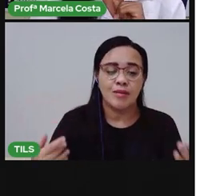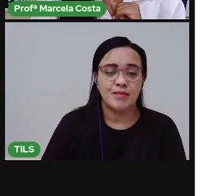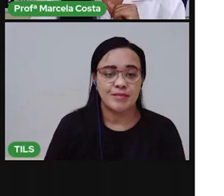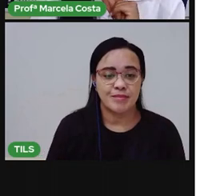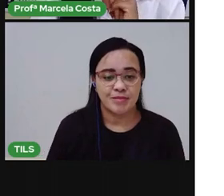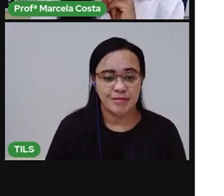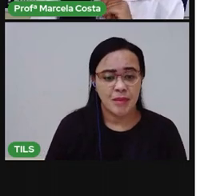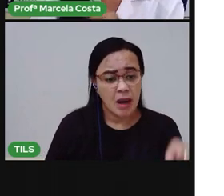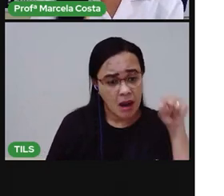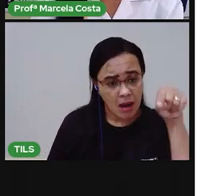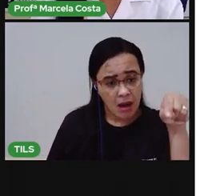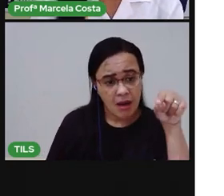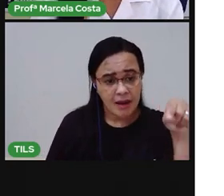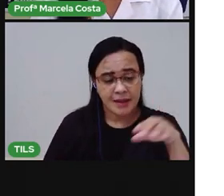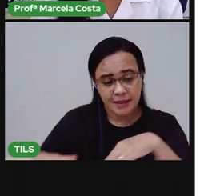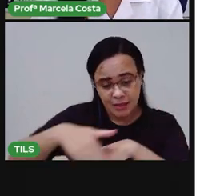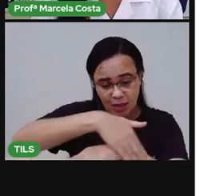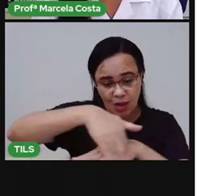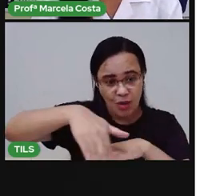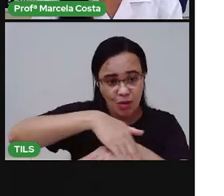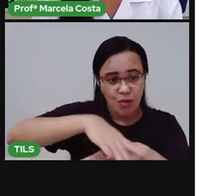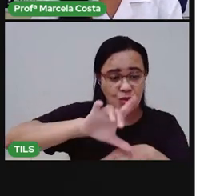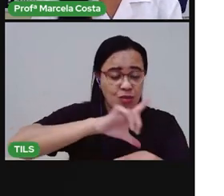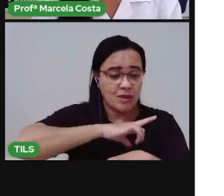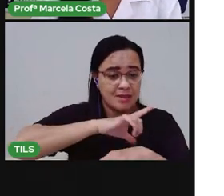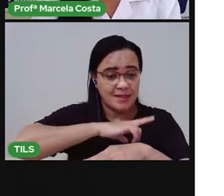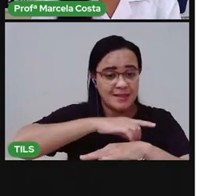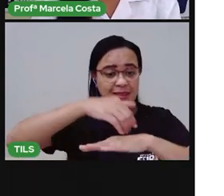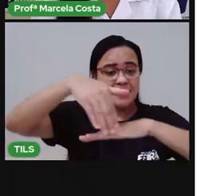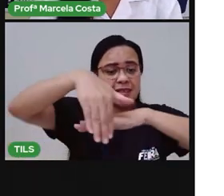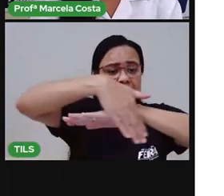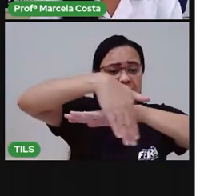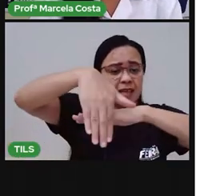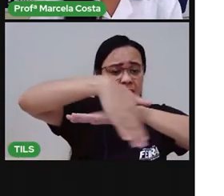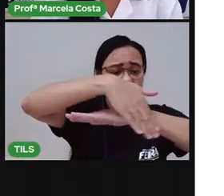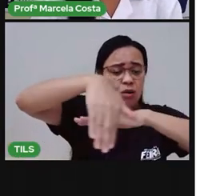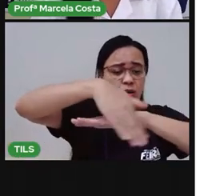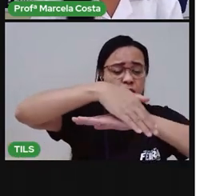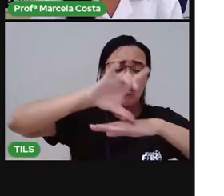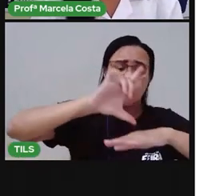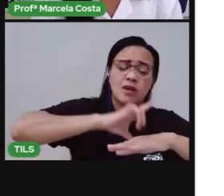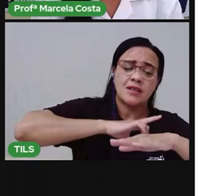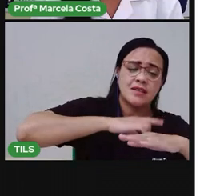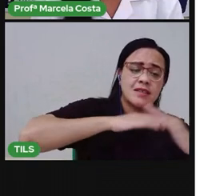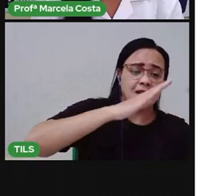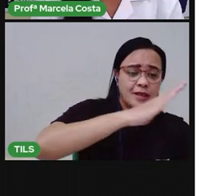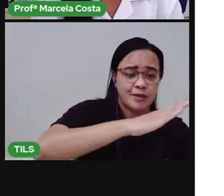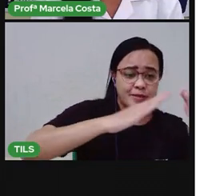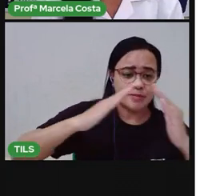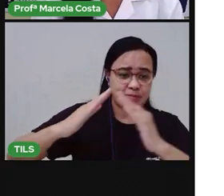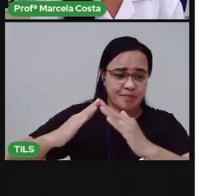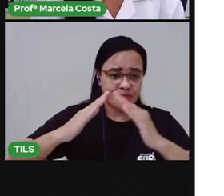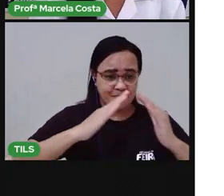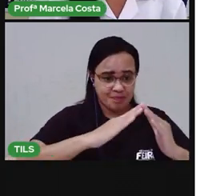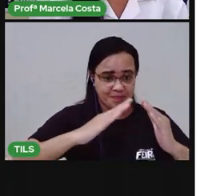Aí na sua rua, você tem vizinhos? Os vizinhos são como os nossos parentes mais próximos,